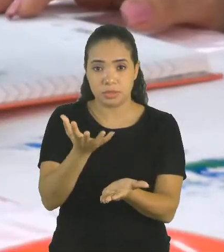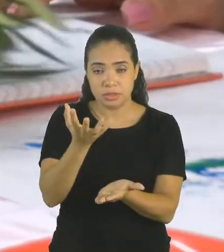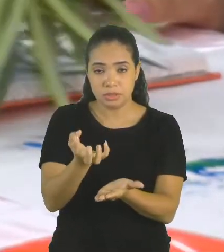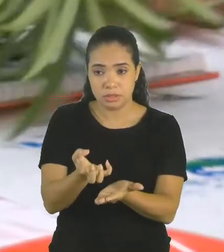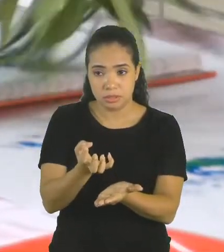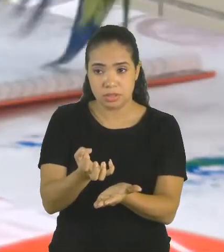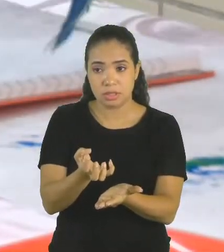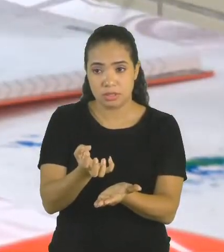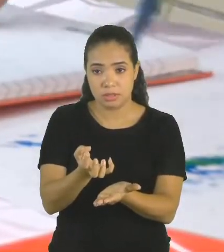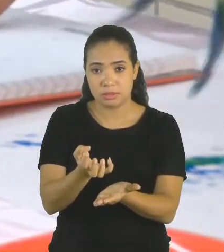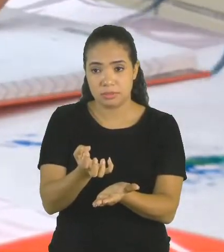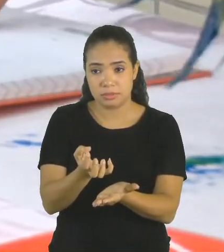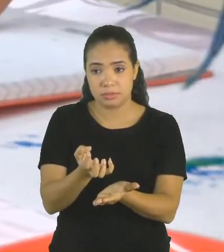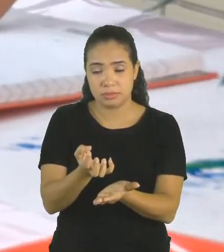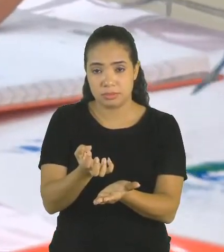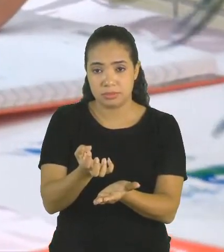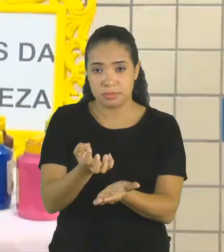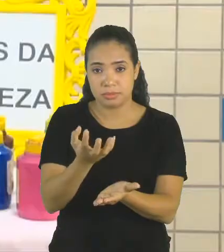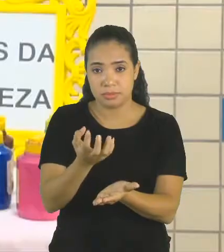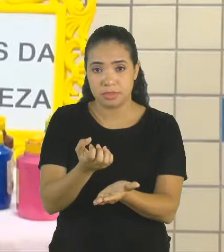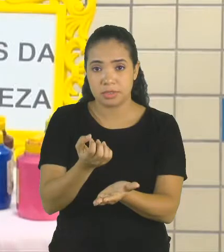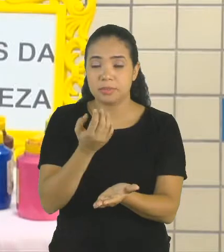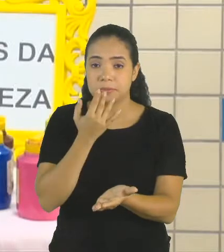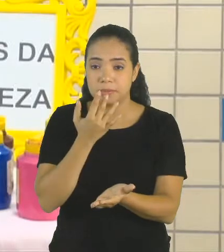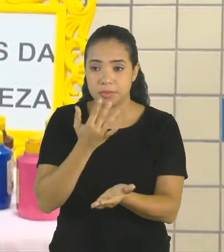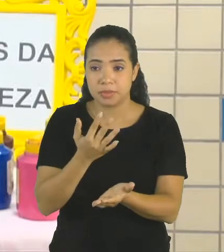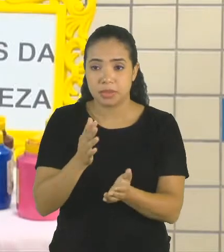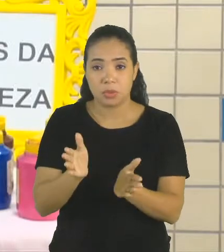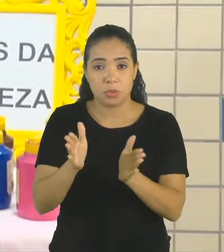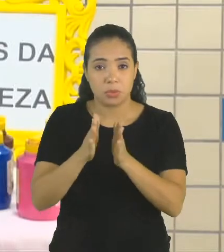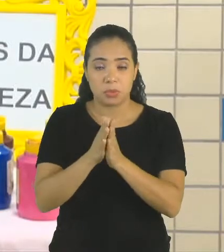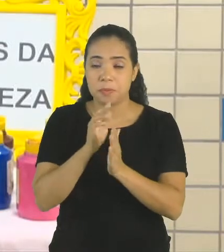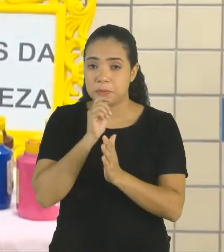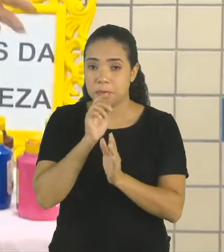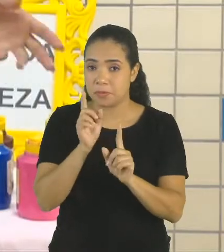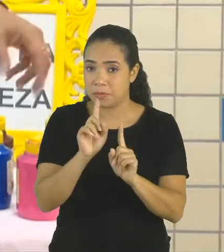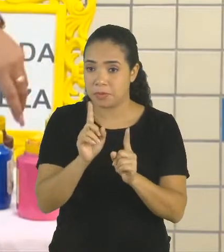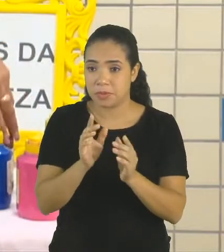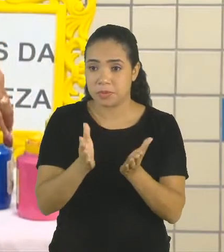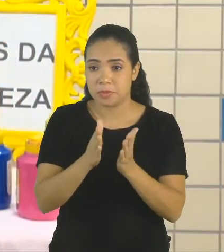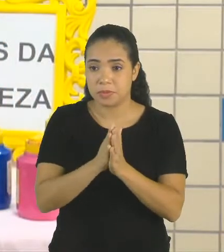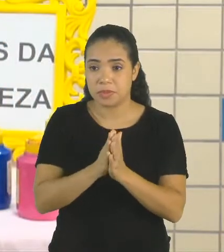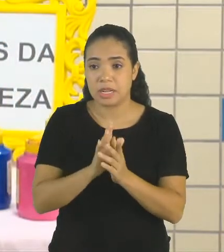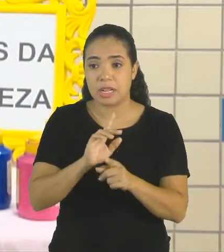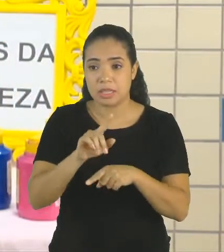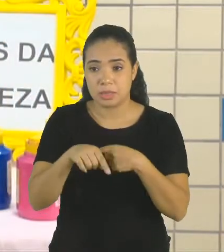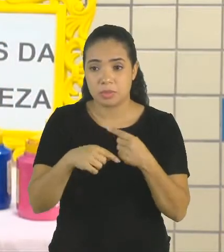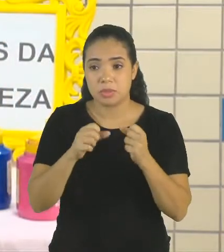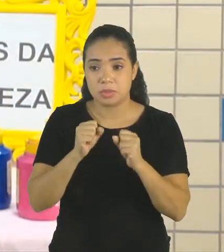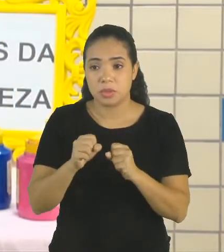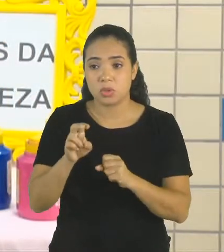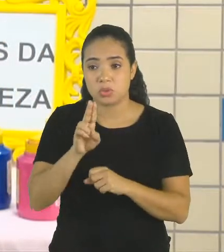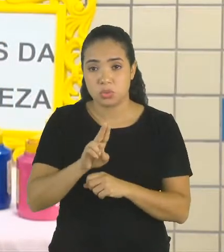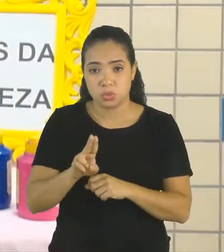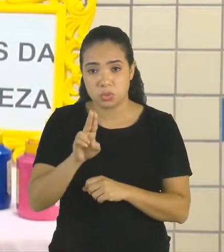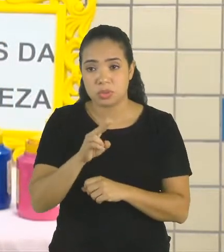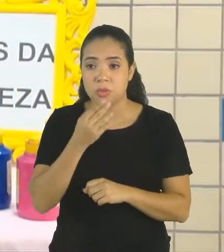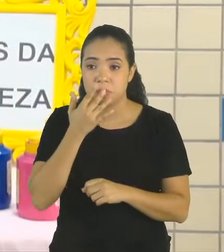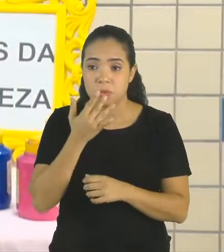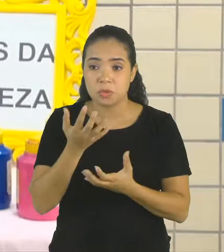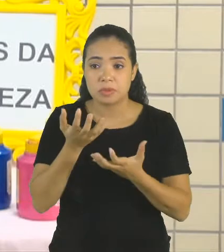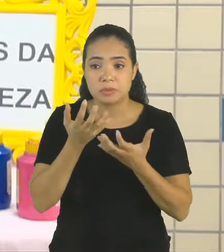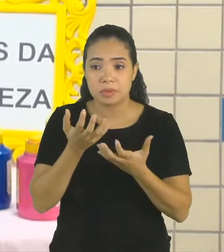seque essa tinta, né? Não feche antes. E aí, pode usar as cores que você